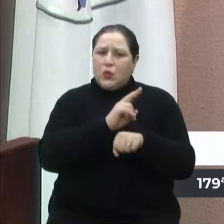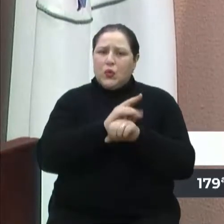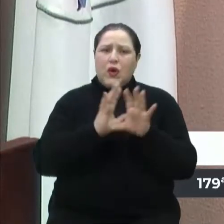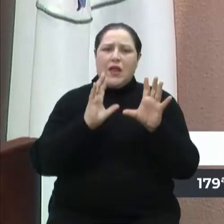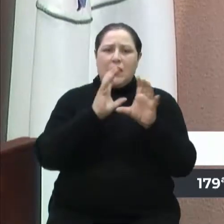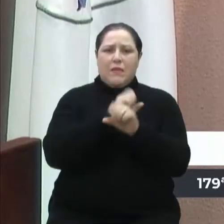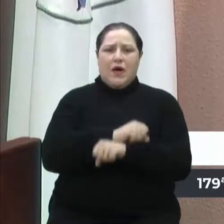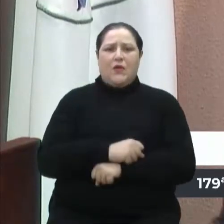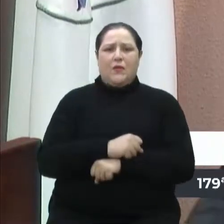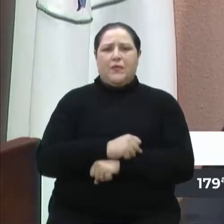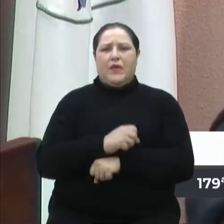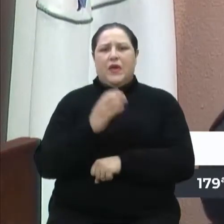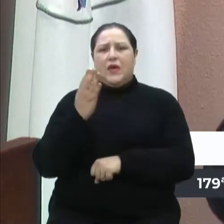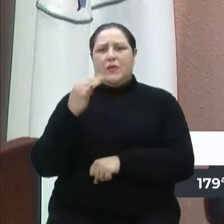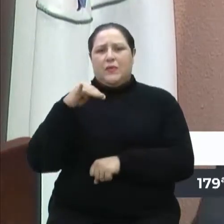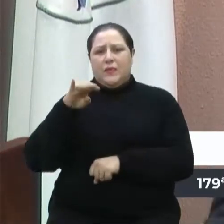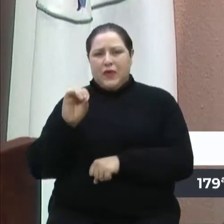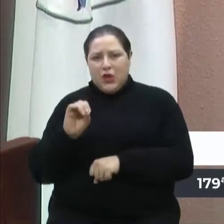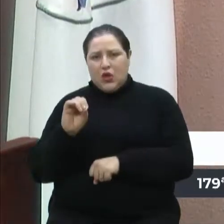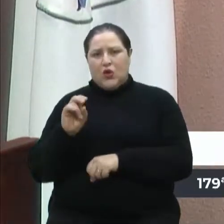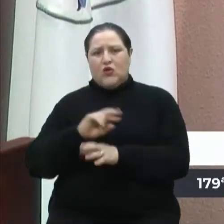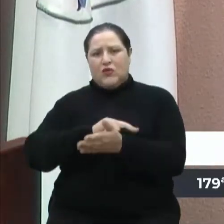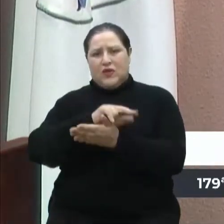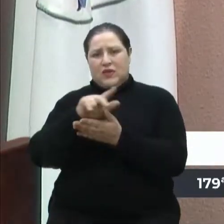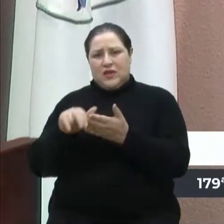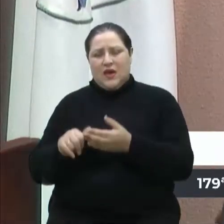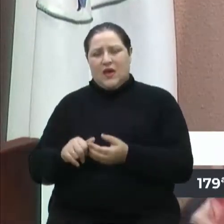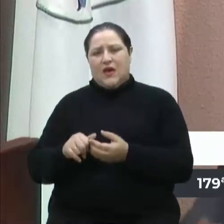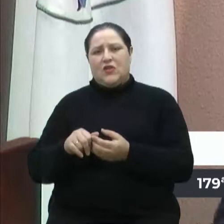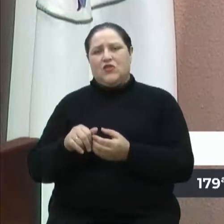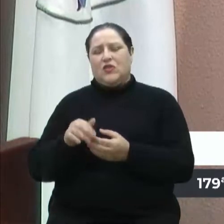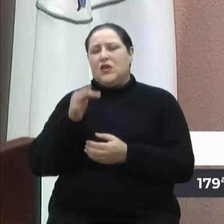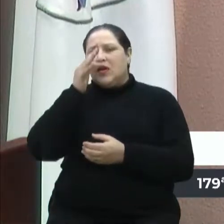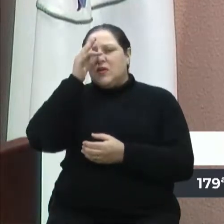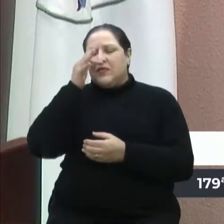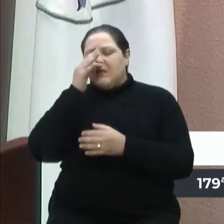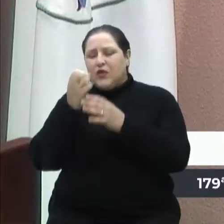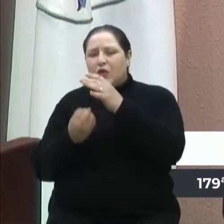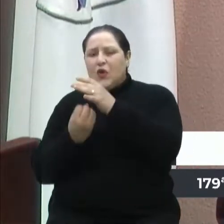biodiversidade, distribuição de mudas, shows.